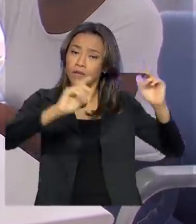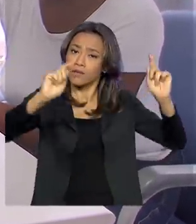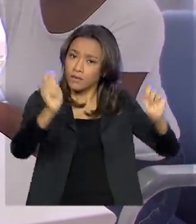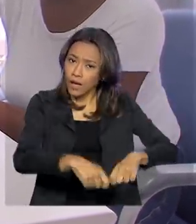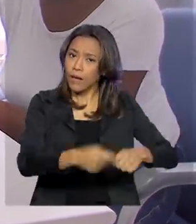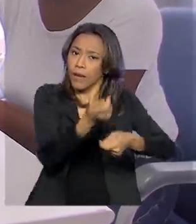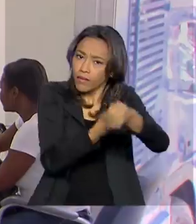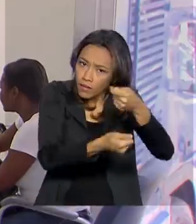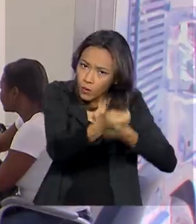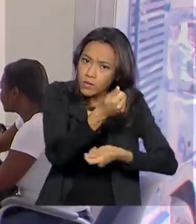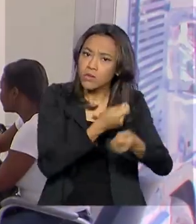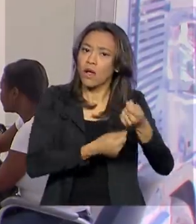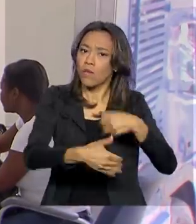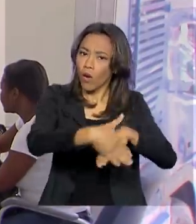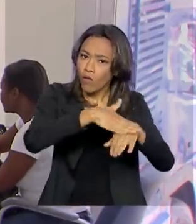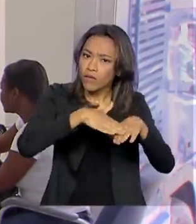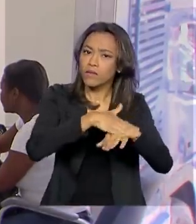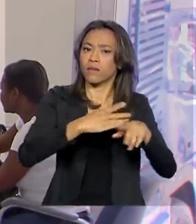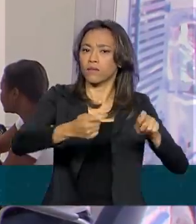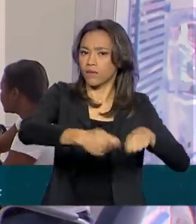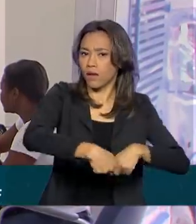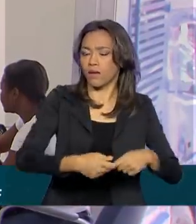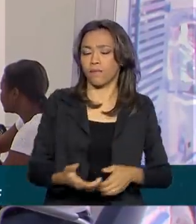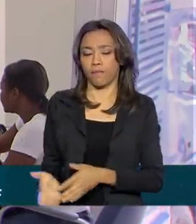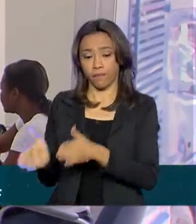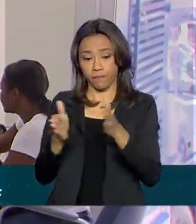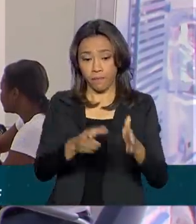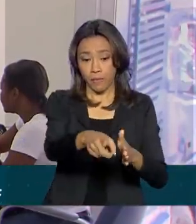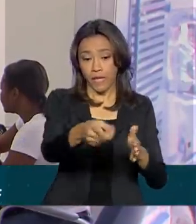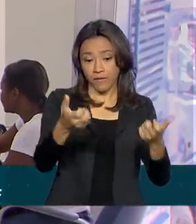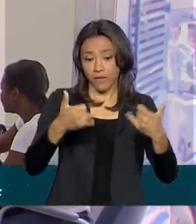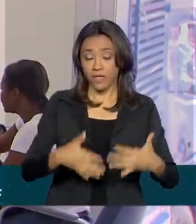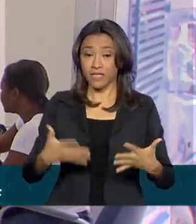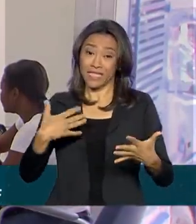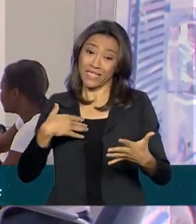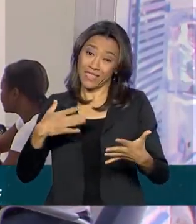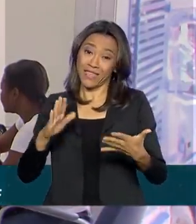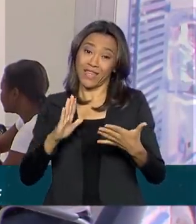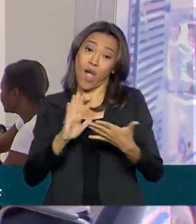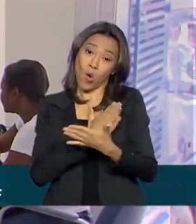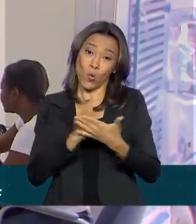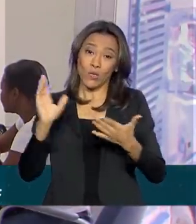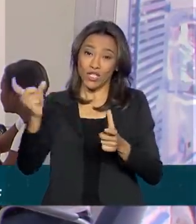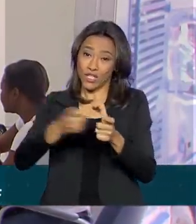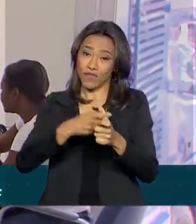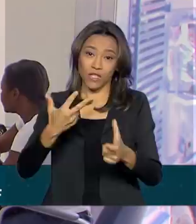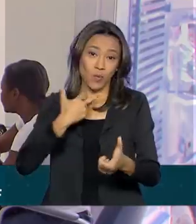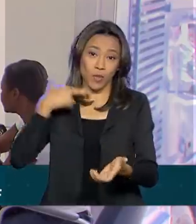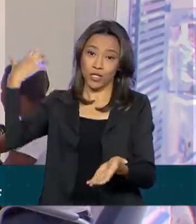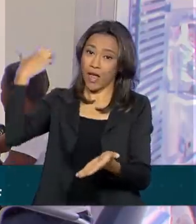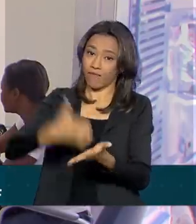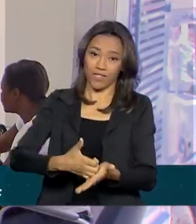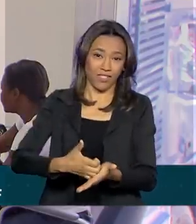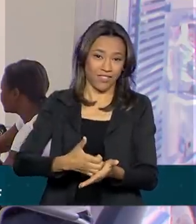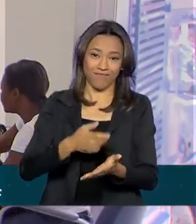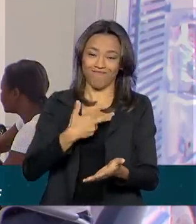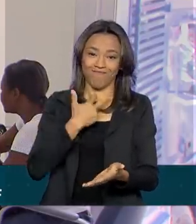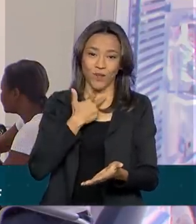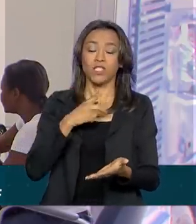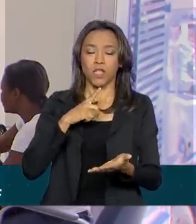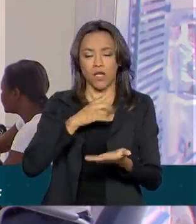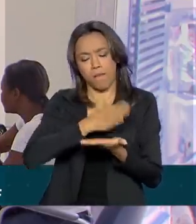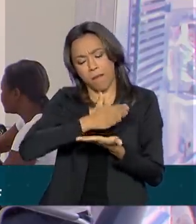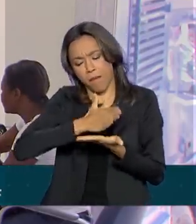ser renegociados. Além do desconto, para dívidas que não podem ser pagas à vista, a gente tem parcelamento, extensão de prazo.